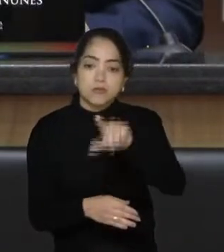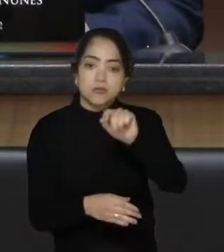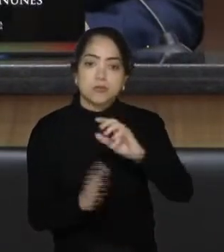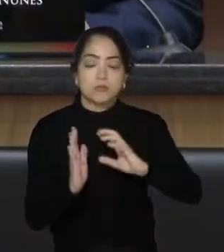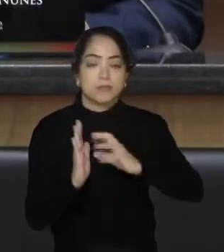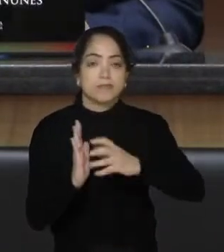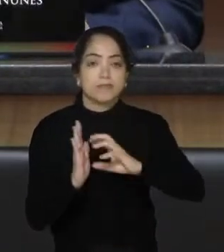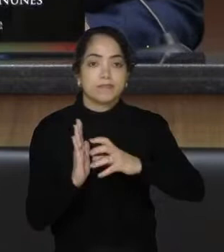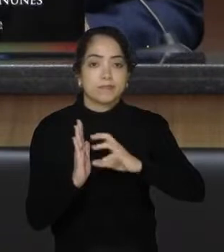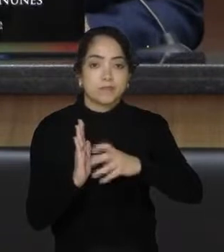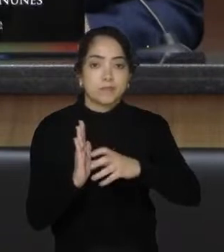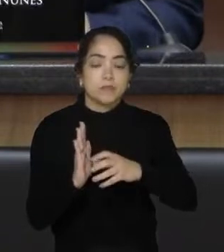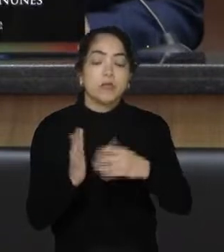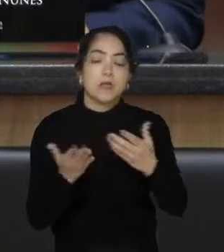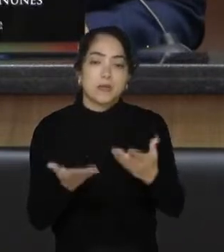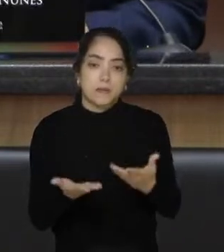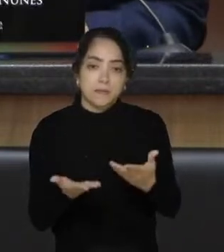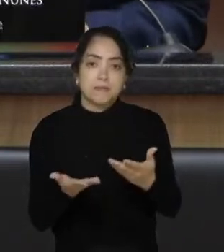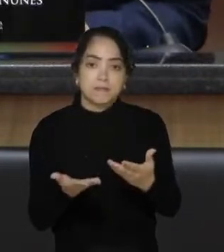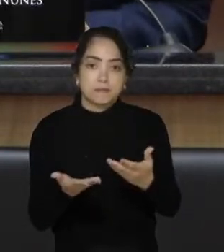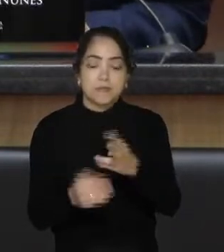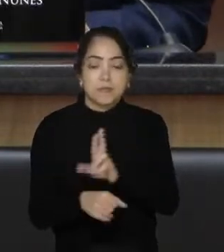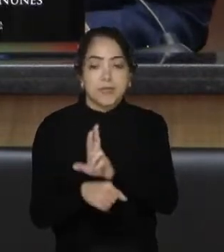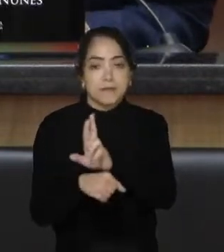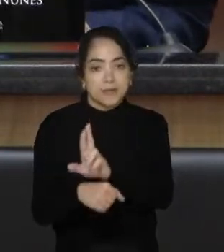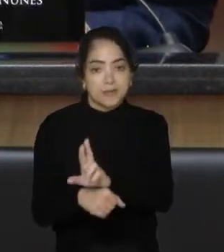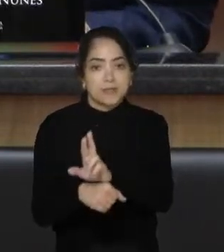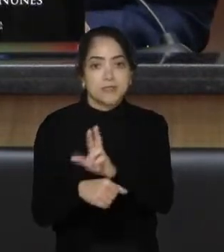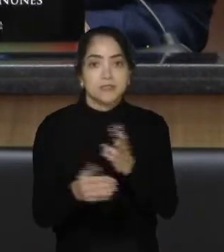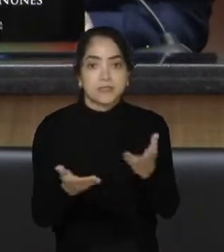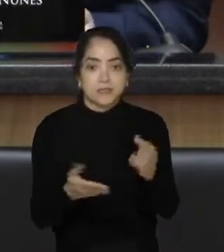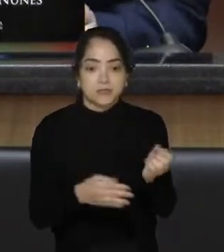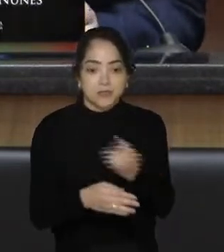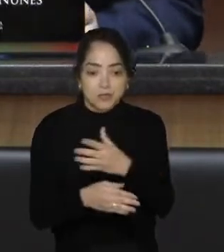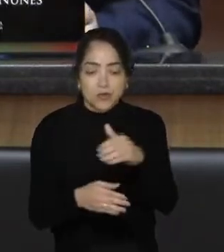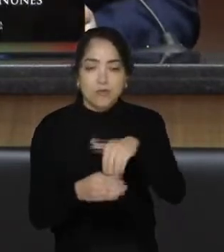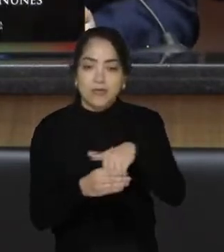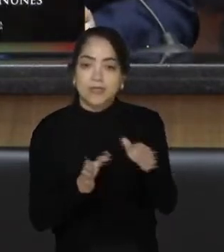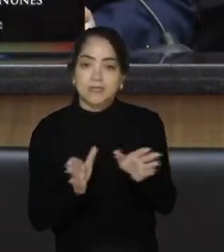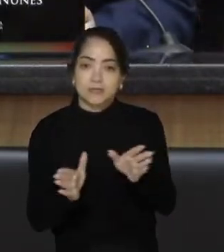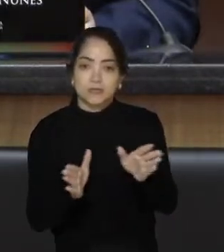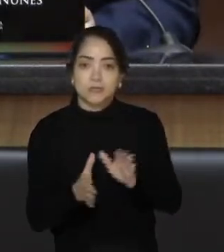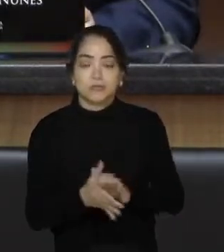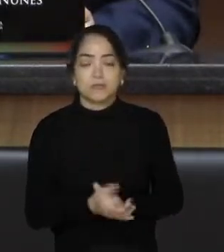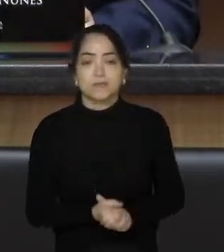para que possa estar representando essa nova legislatura que vai chegar.